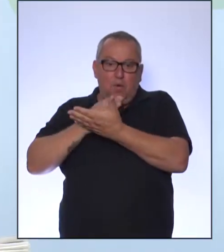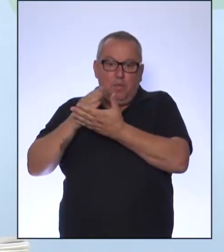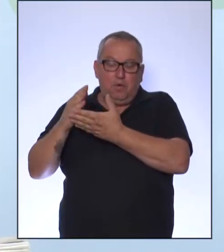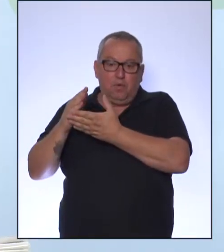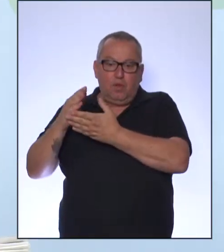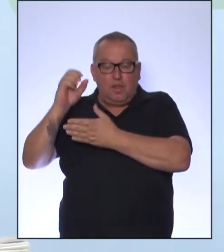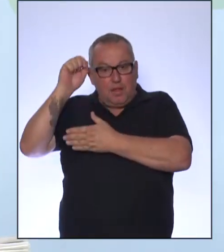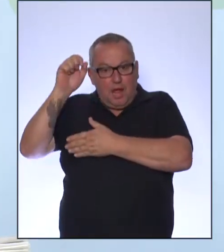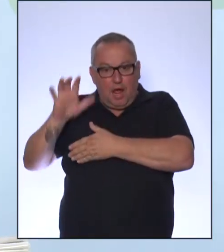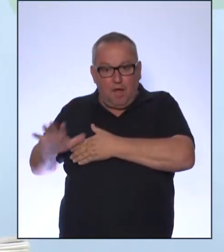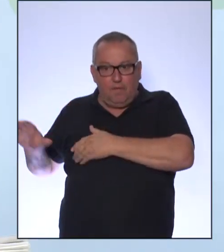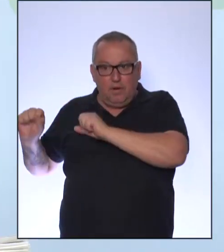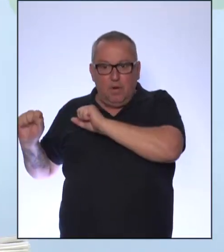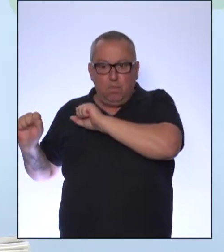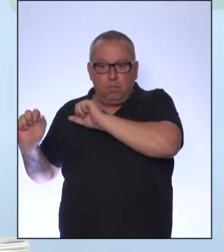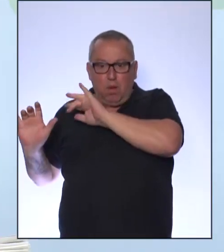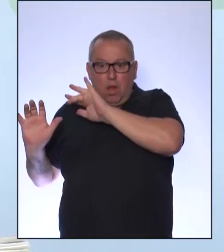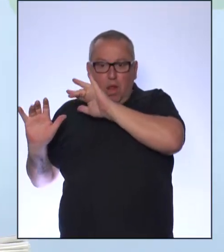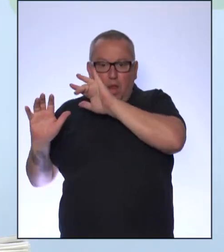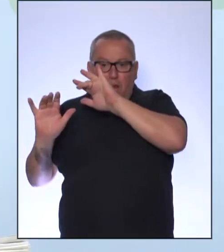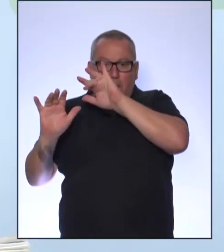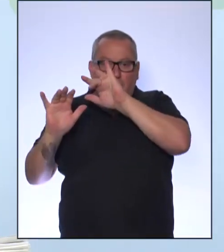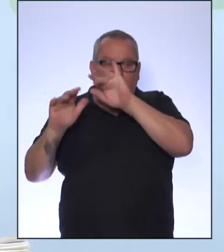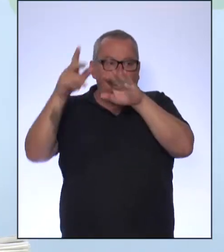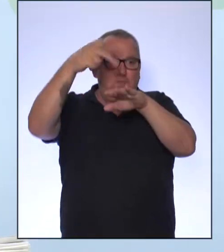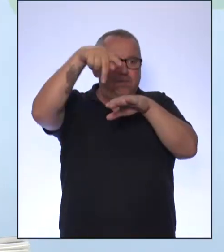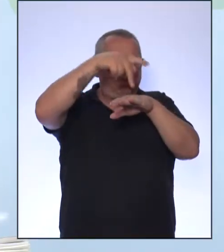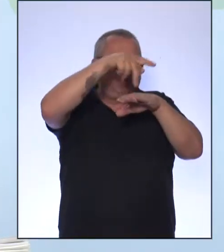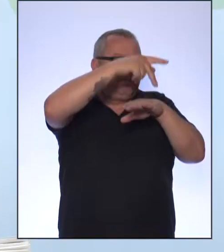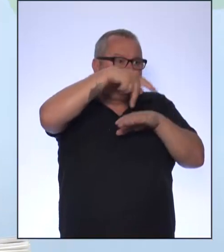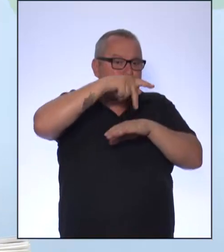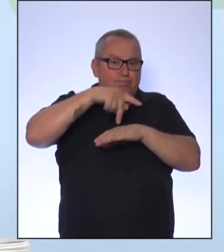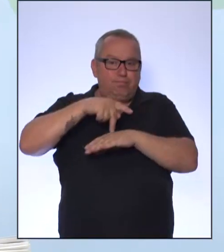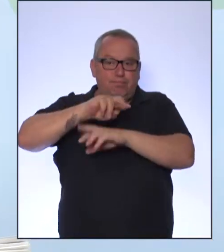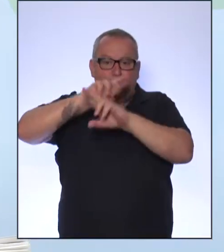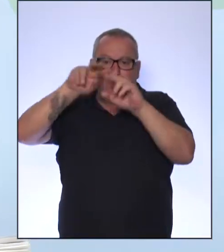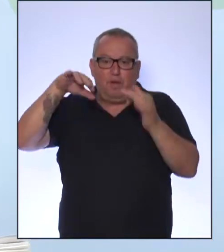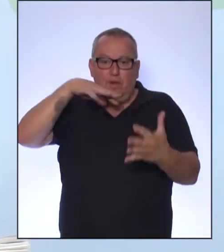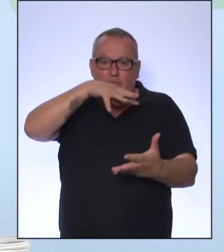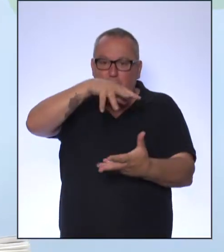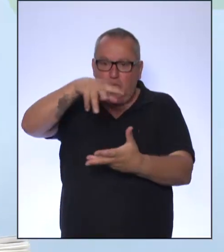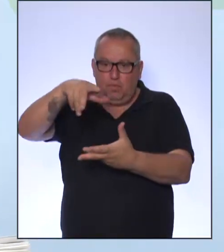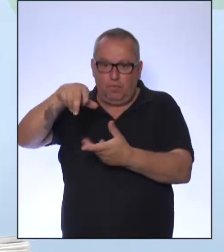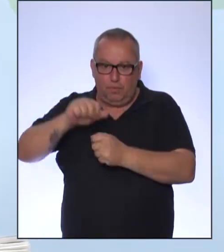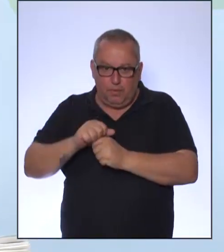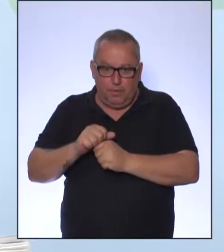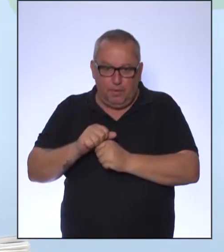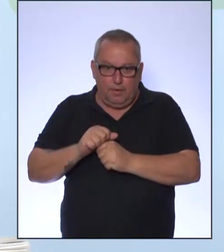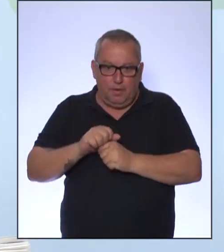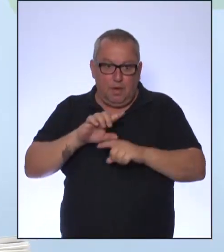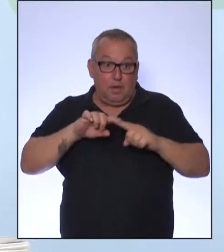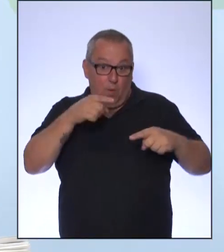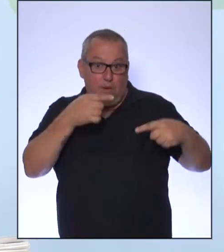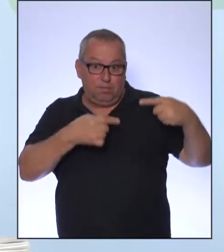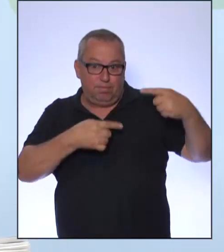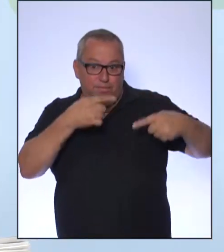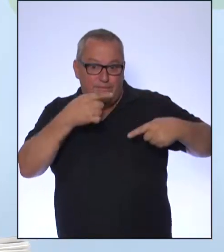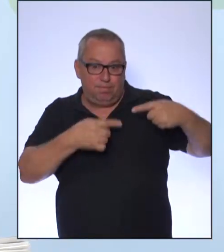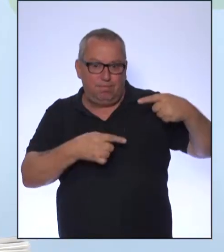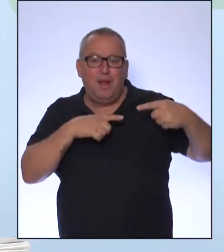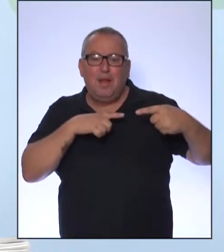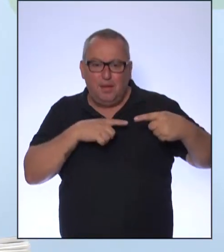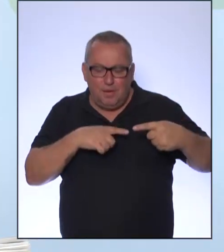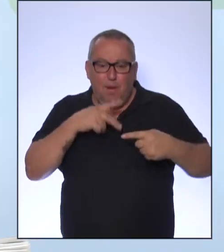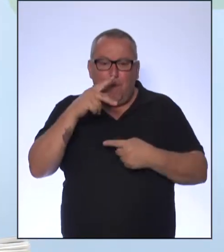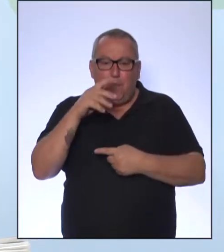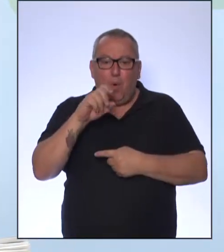regiões, outras áreas do planeta. Então, esse debate, ele é muito polêmico,